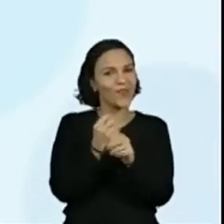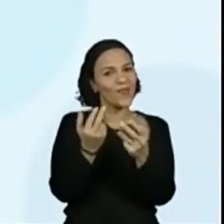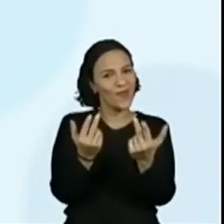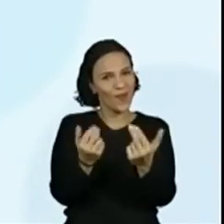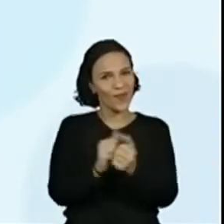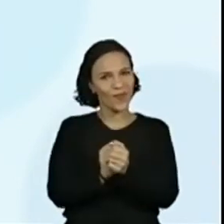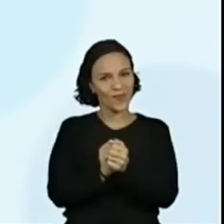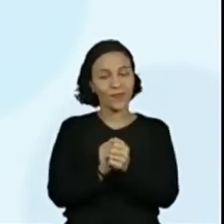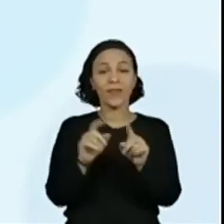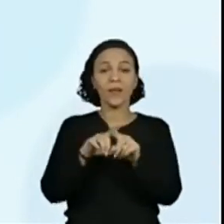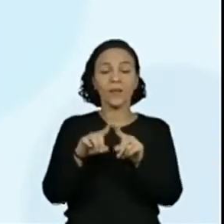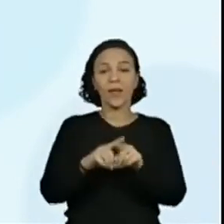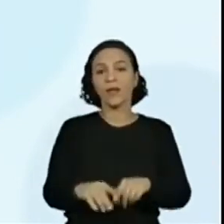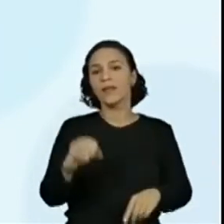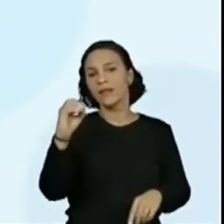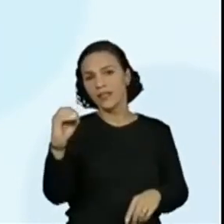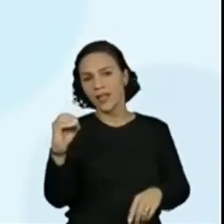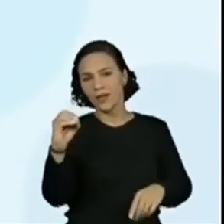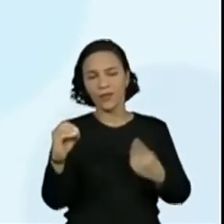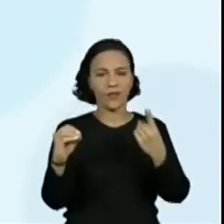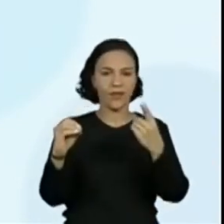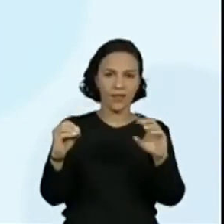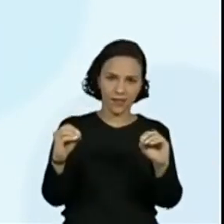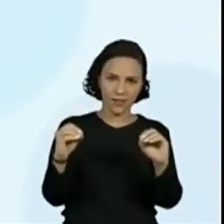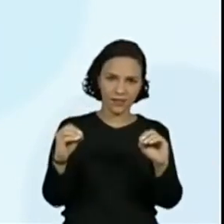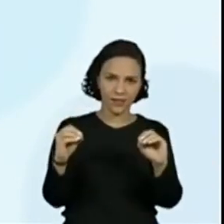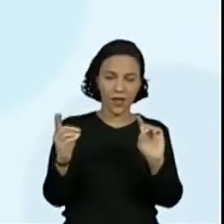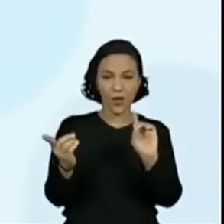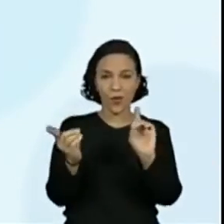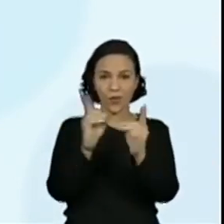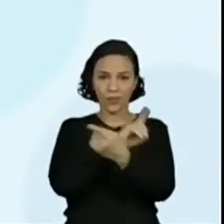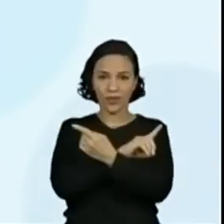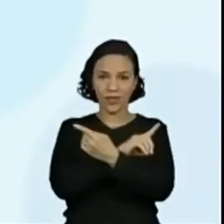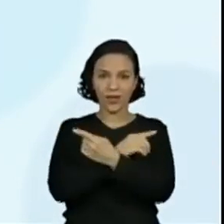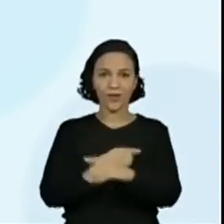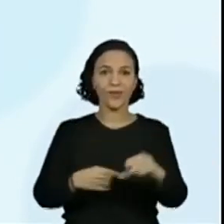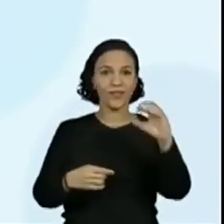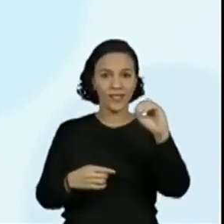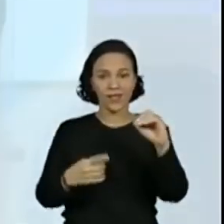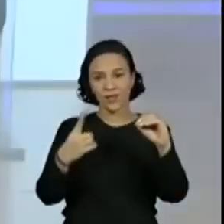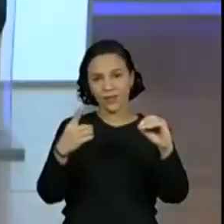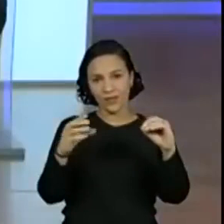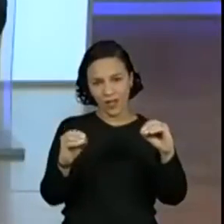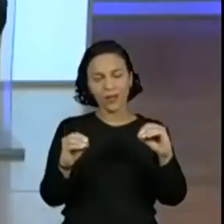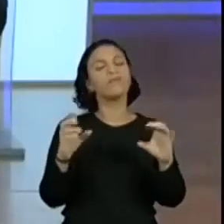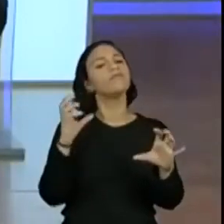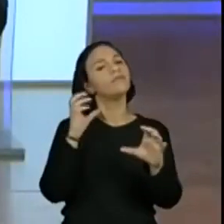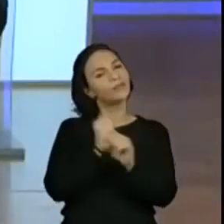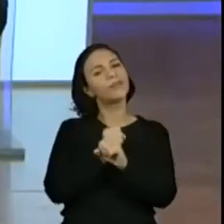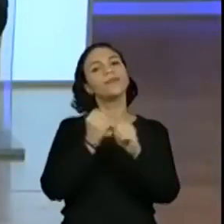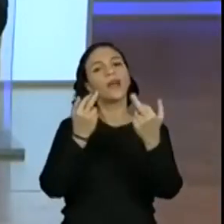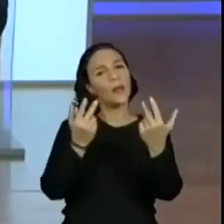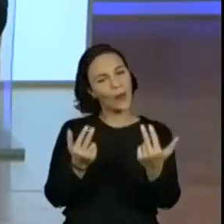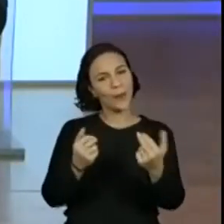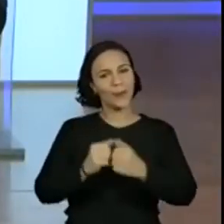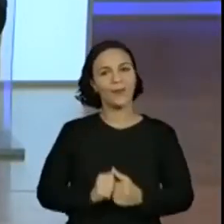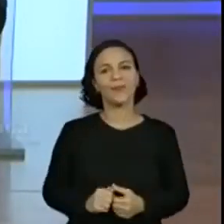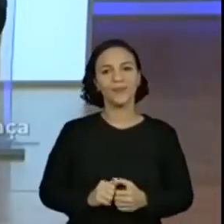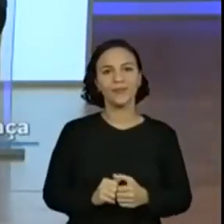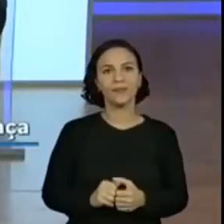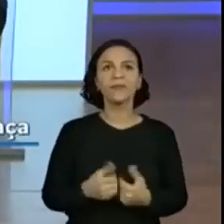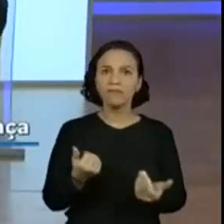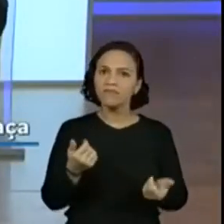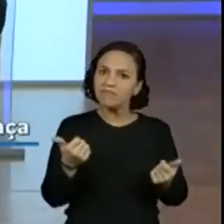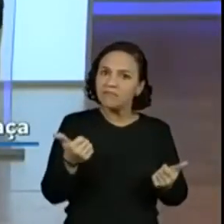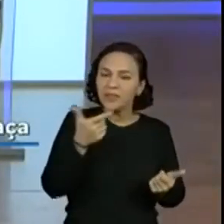importante, realmente, a gente ir guardando, não é? Então, vamos lá. Continuando. Será que deu para